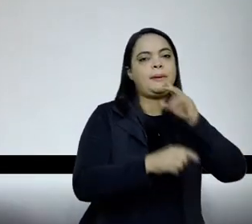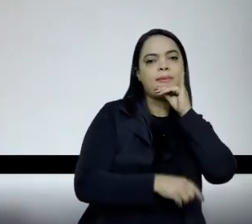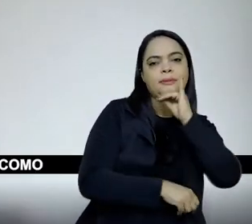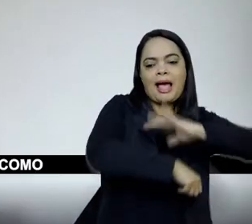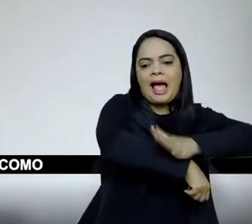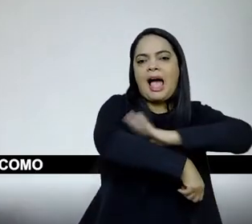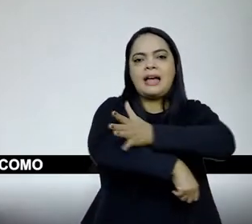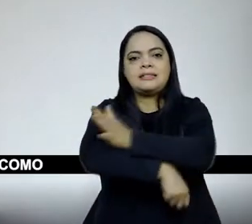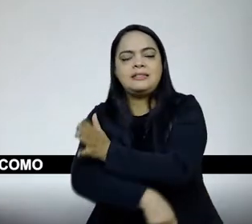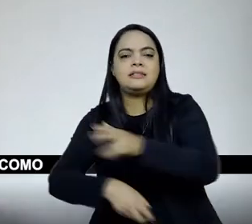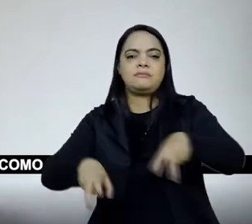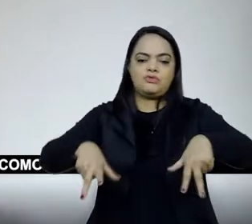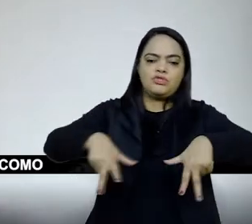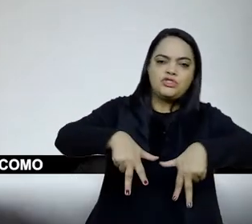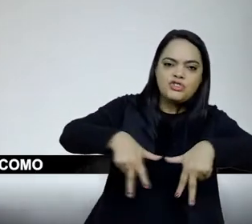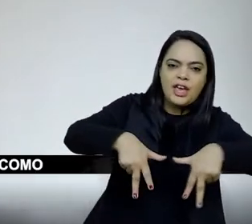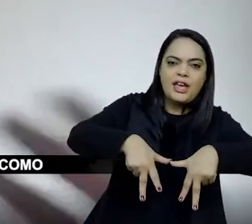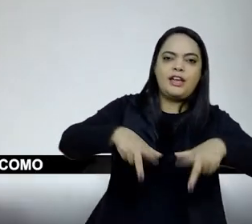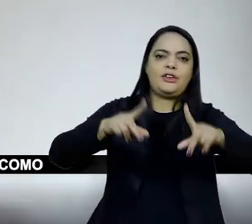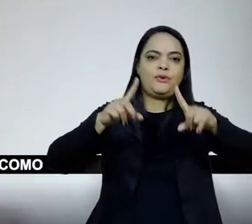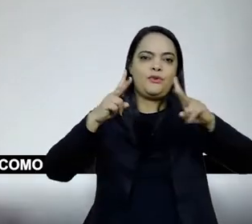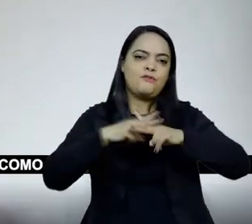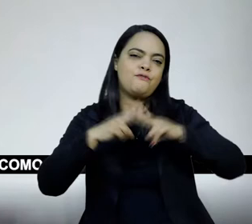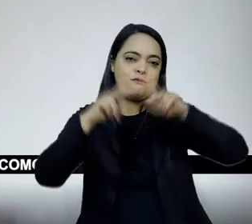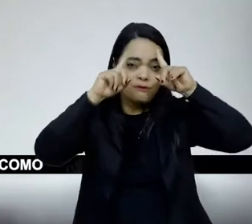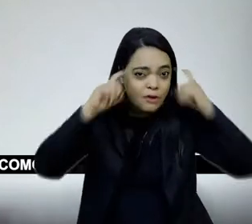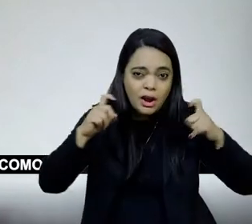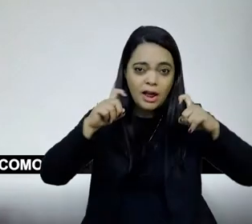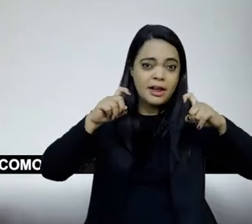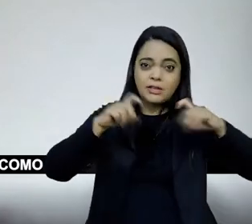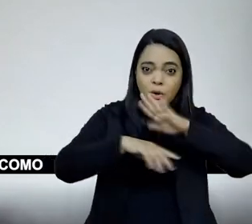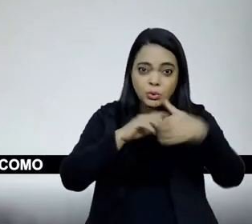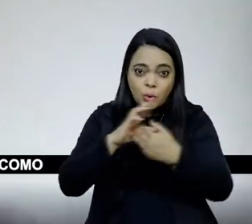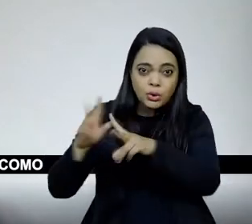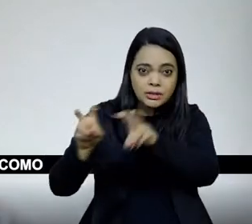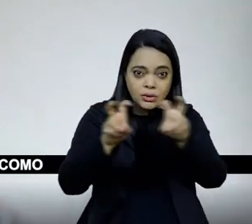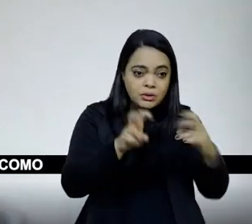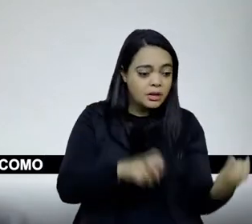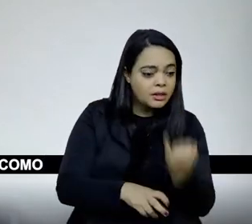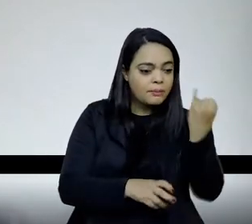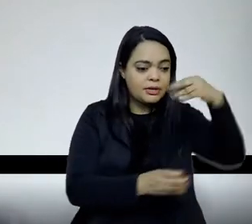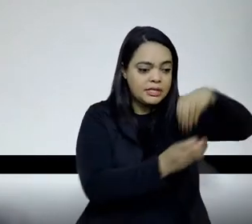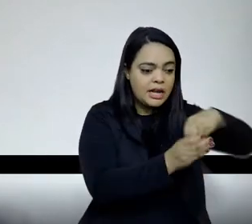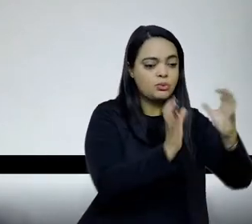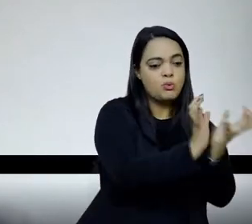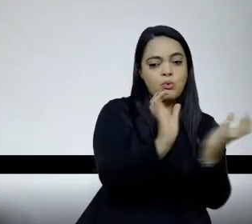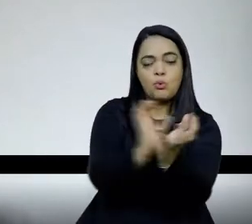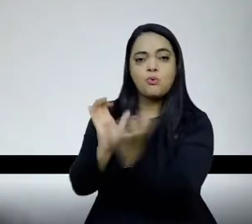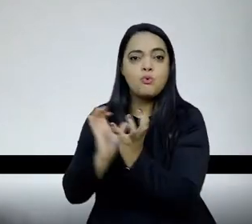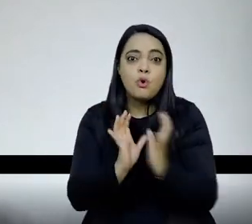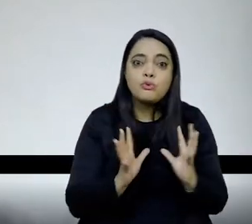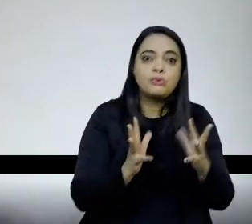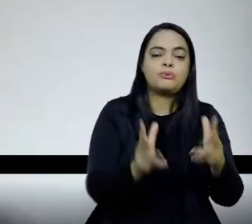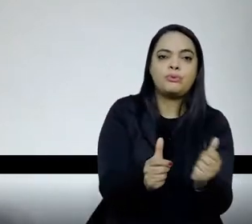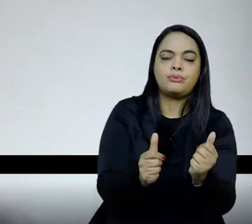as questões de gênero, questões de violência, enfim, todas essas questões, eu acho que importa é como a gente percebê-la